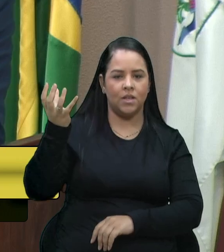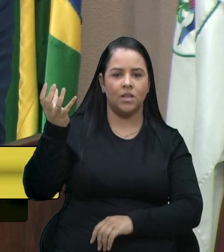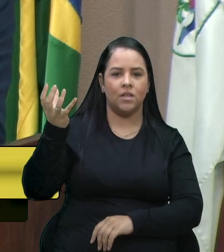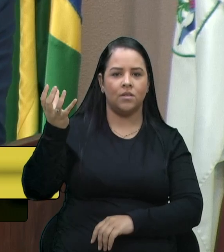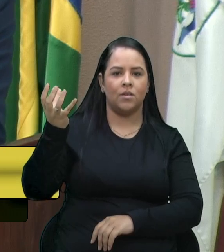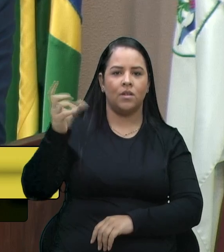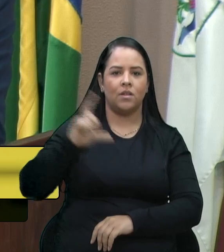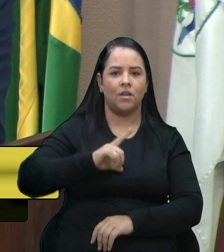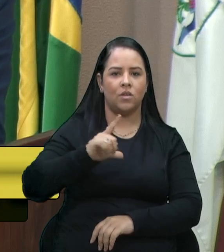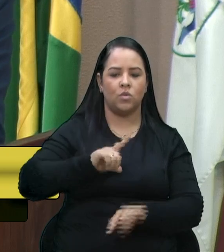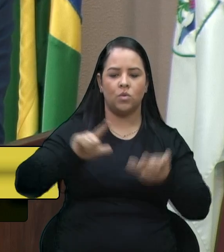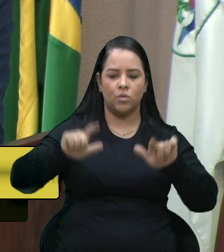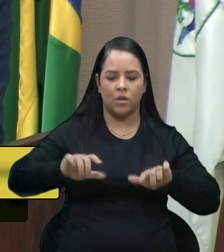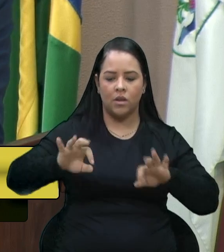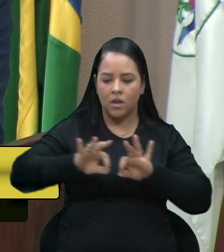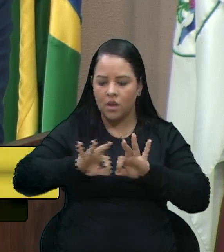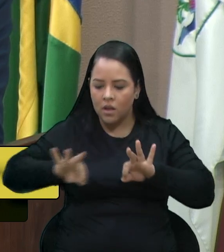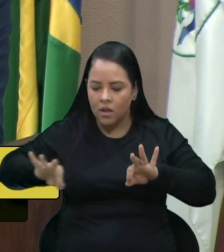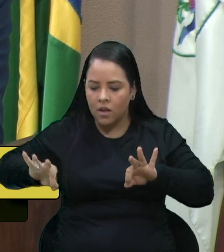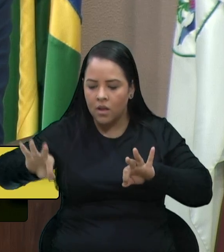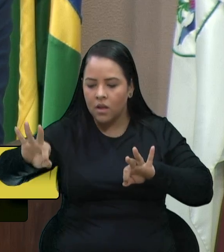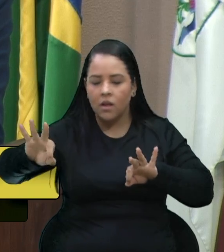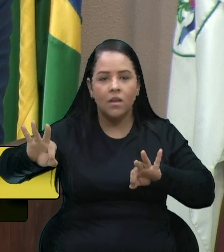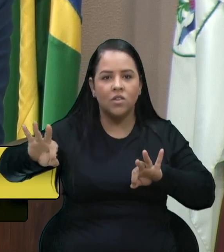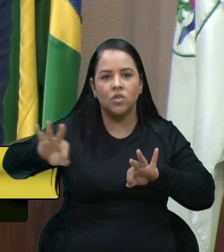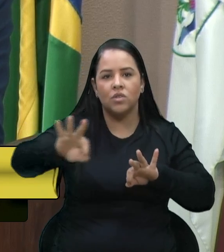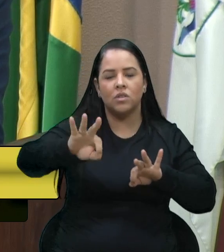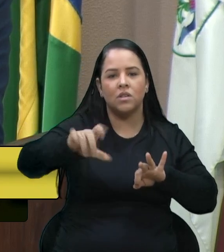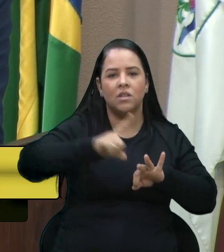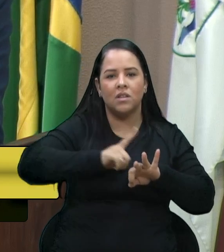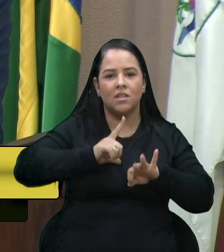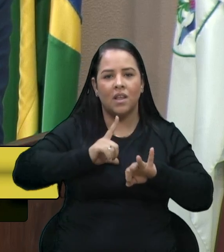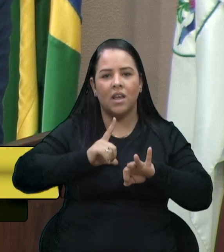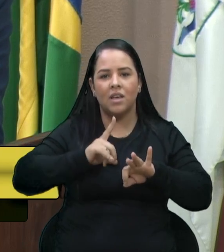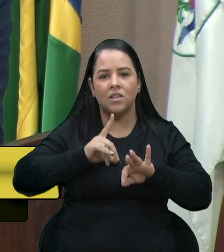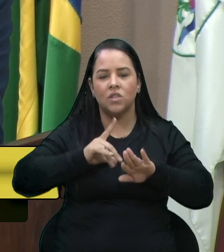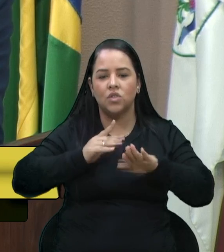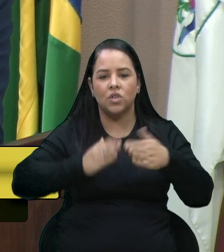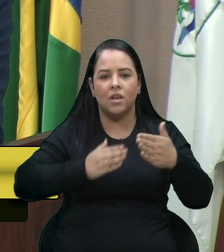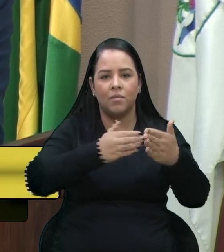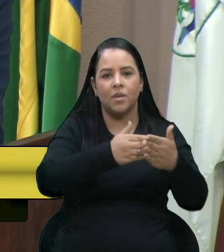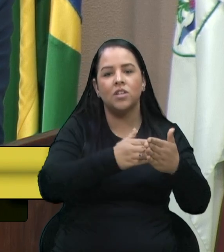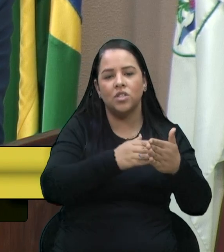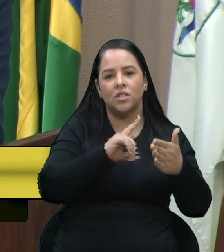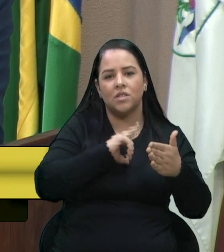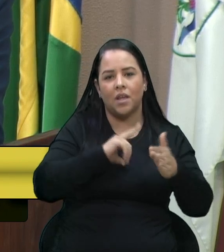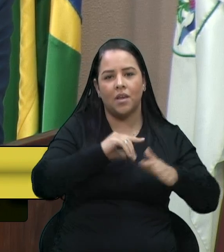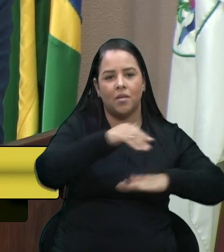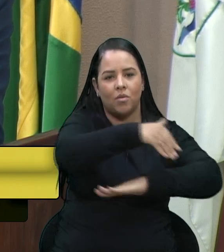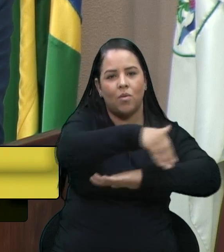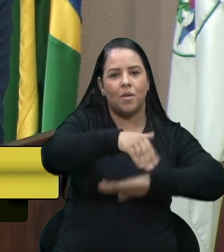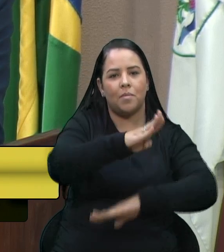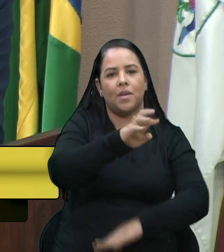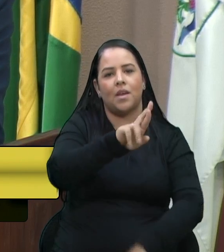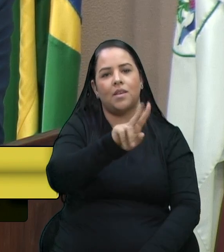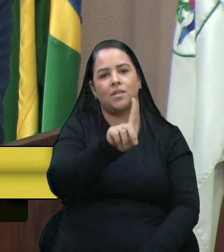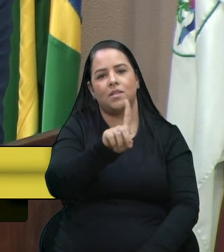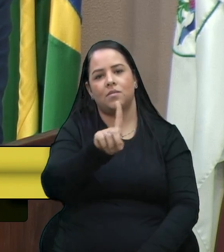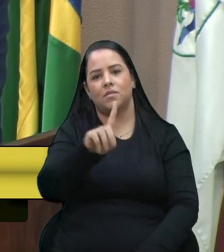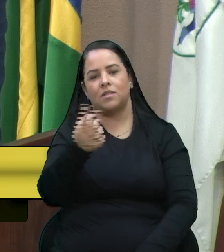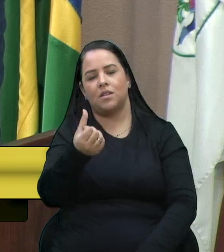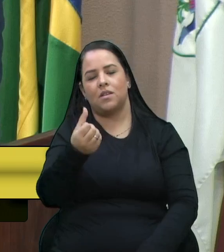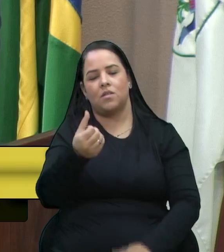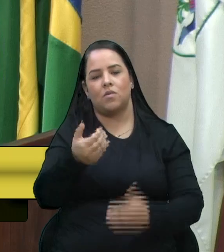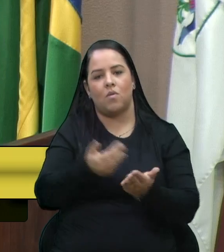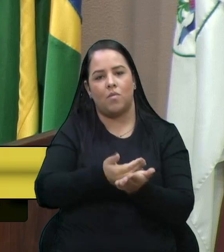de conflito, conhecida como MAC, no local que liga a BR-116 ao começo da rua Armando Claudino Canale,